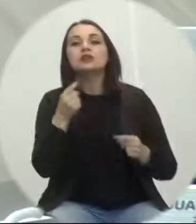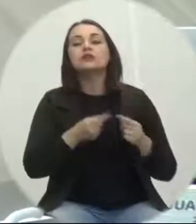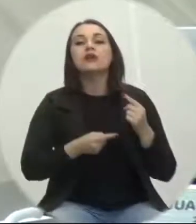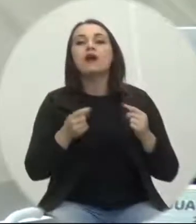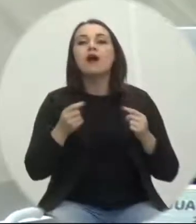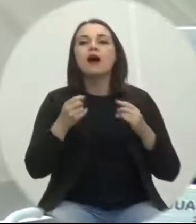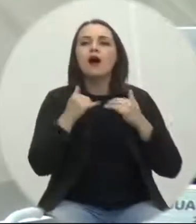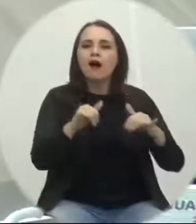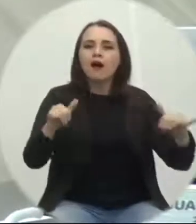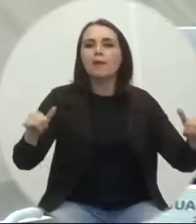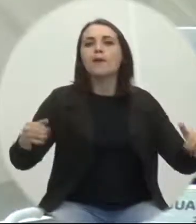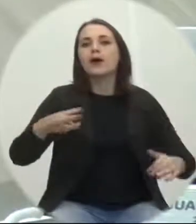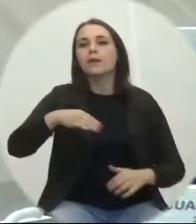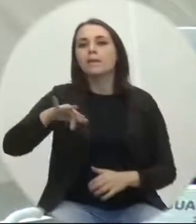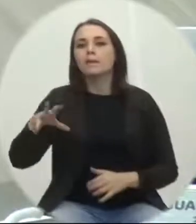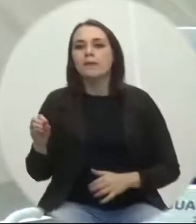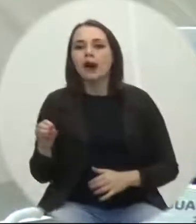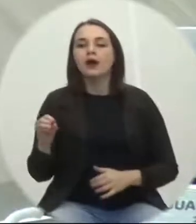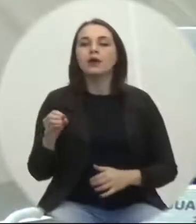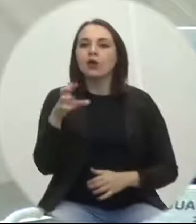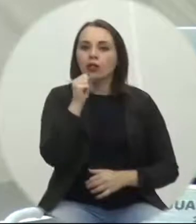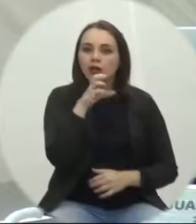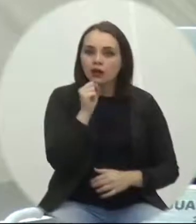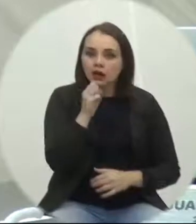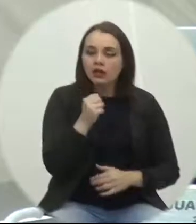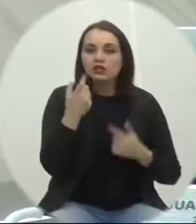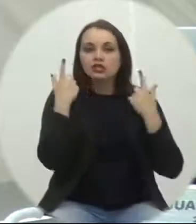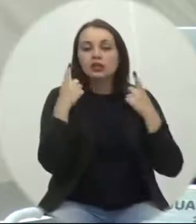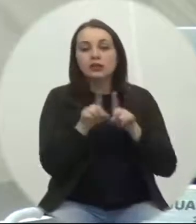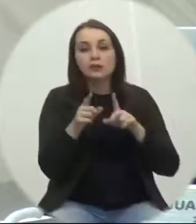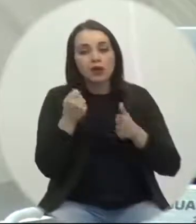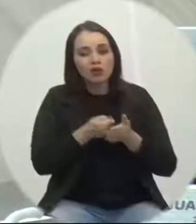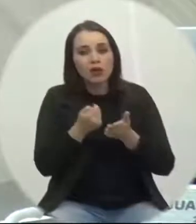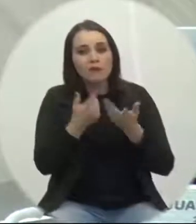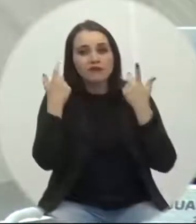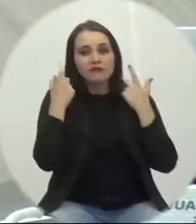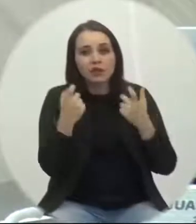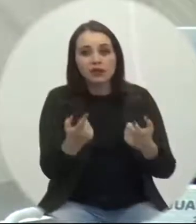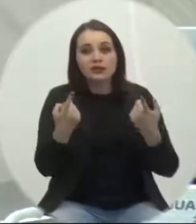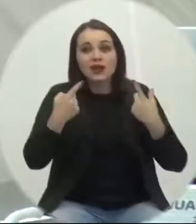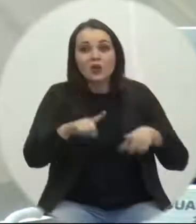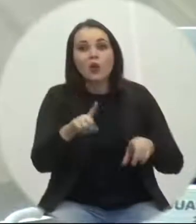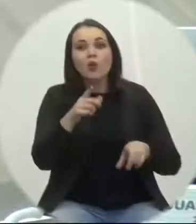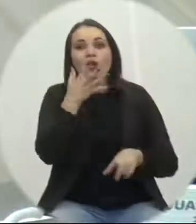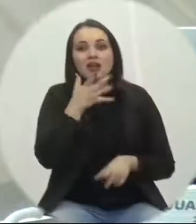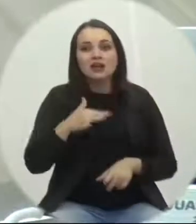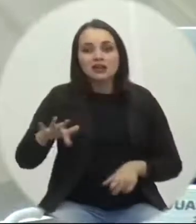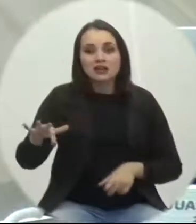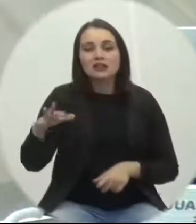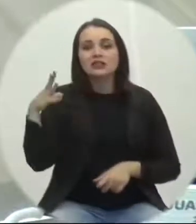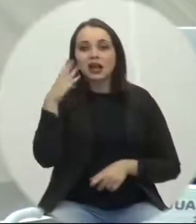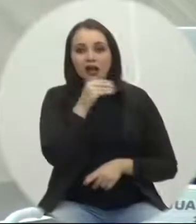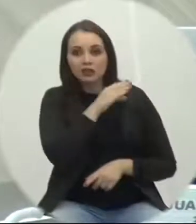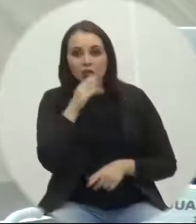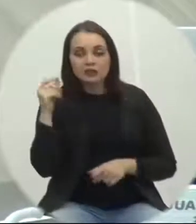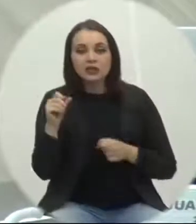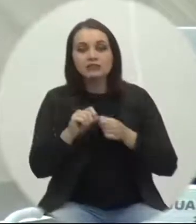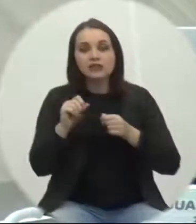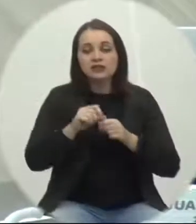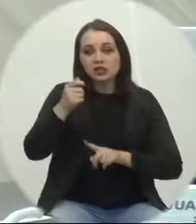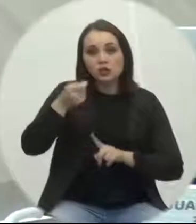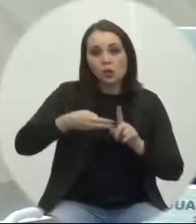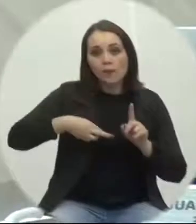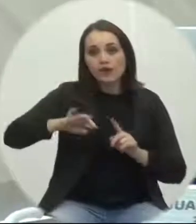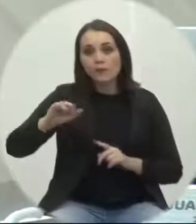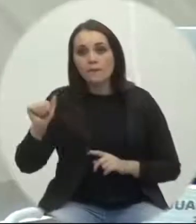e o enfrentamento da violência sexual contra crianças e adolescentes tornando o mês de maio um mês de debate e